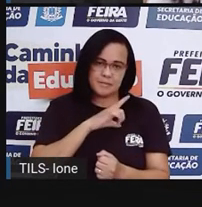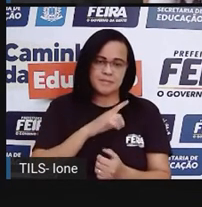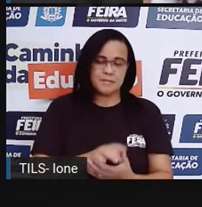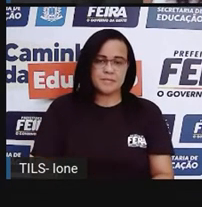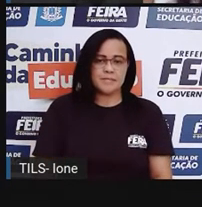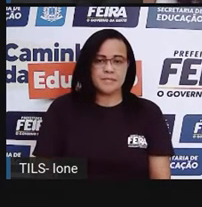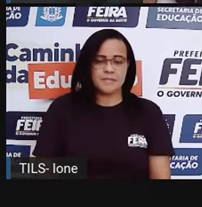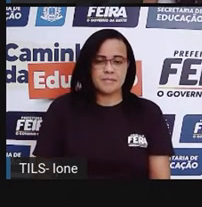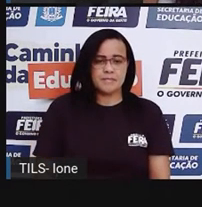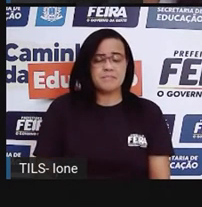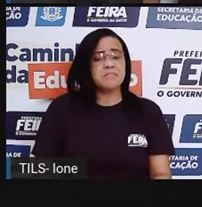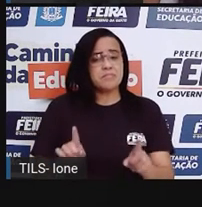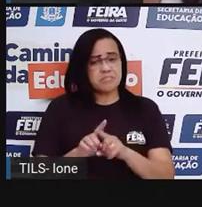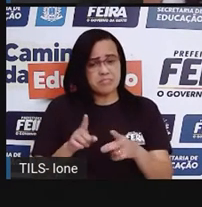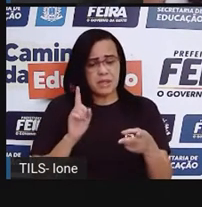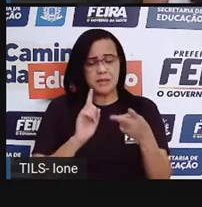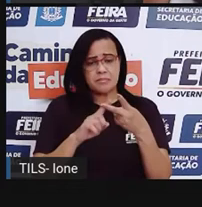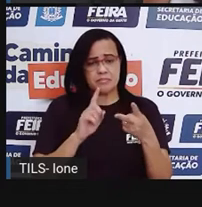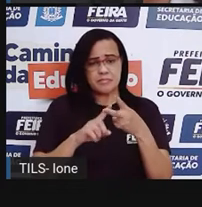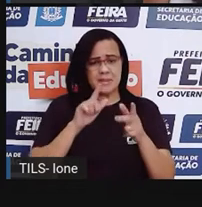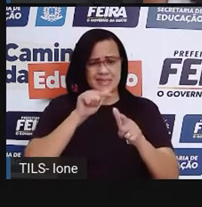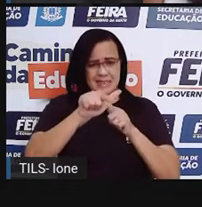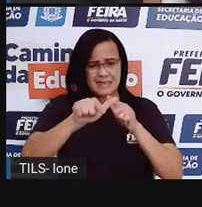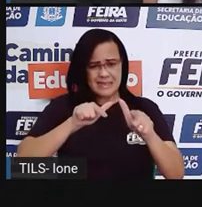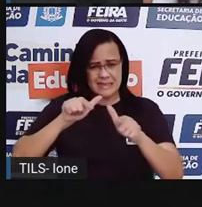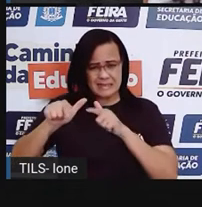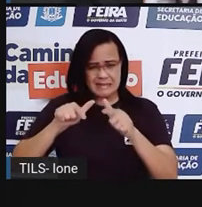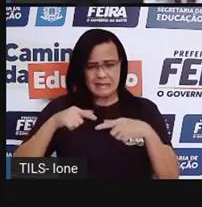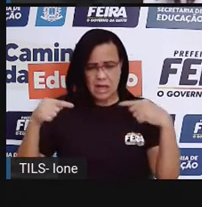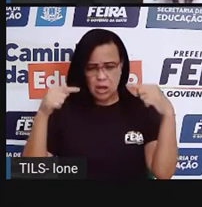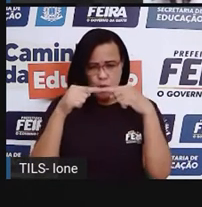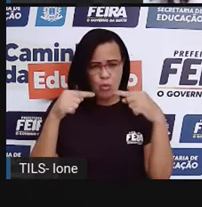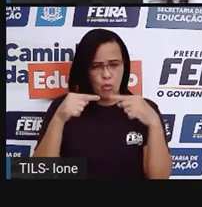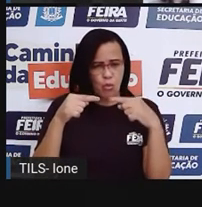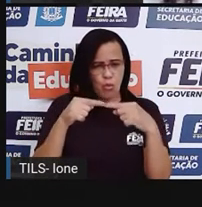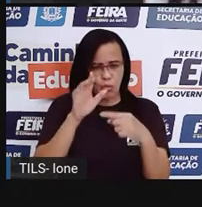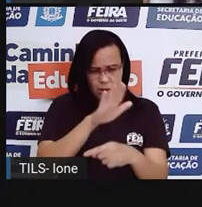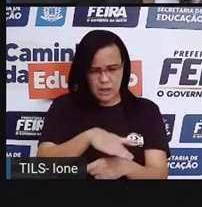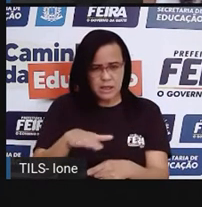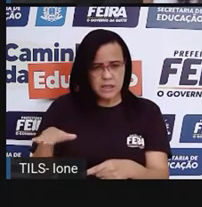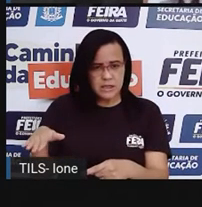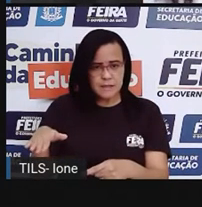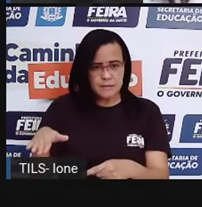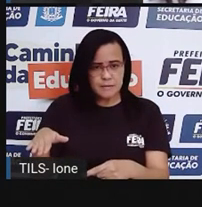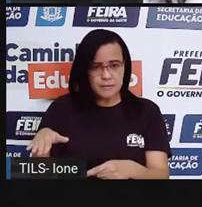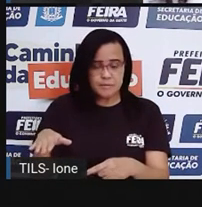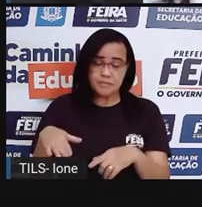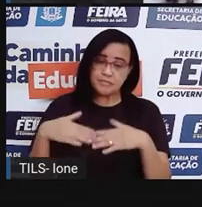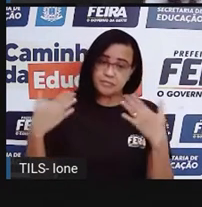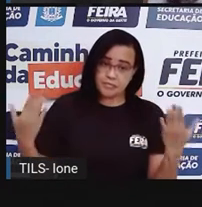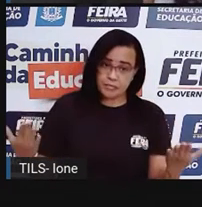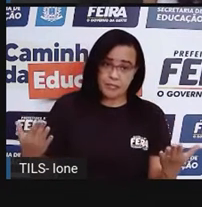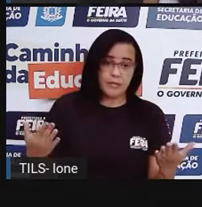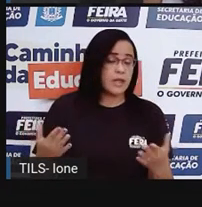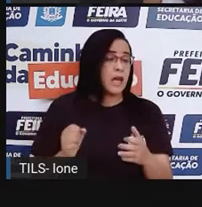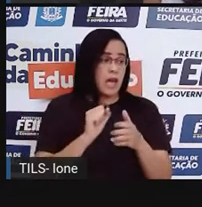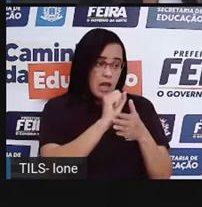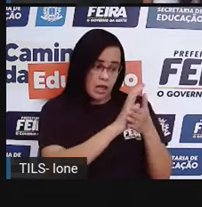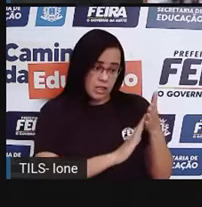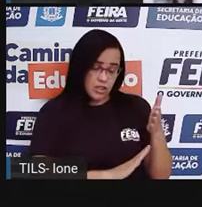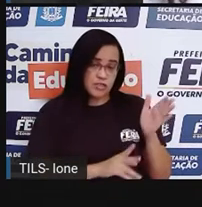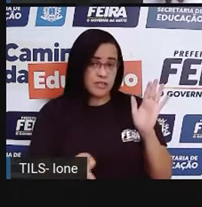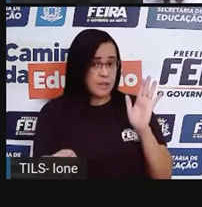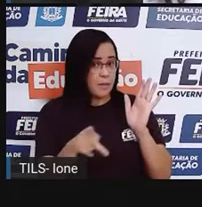Trabalhar. Será que uma criança pode trabalhar? Quando a Pró falou ali das atividades domésticas, não é só um trabalho.